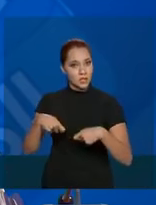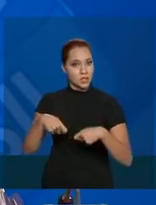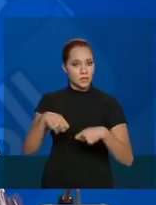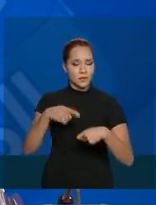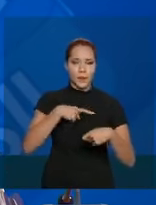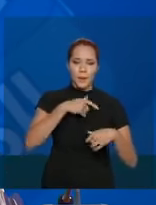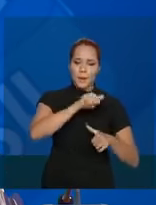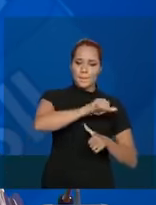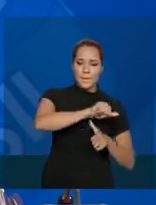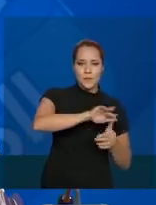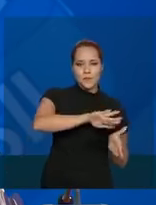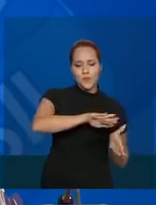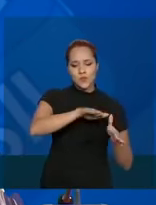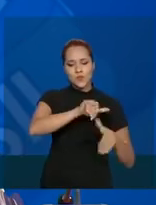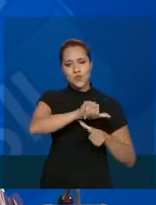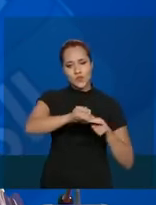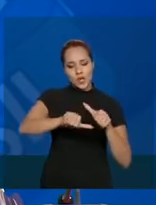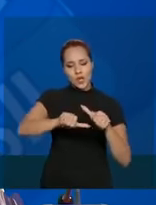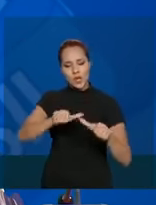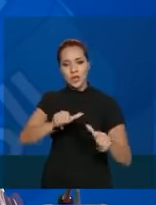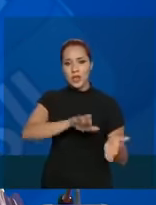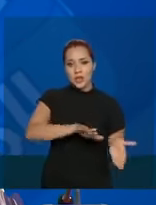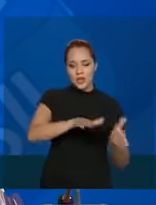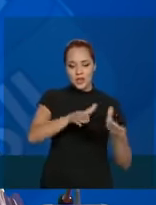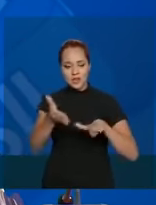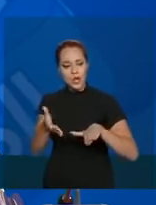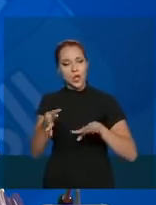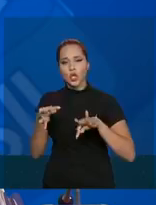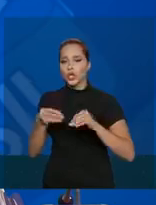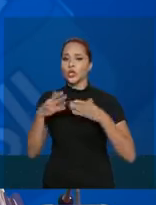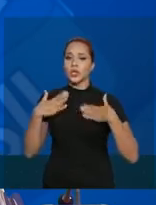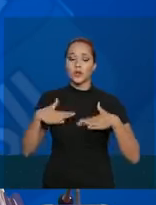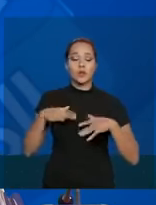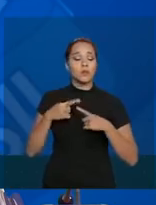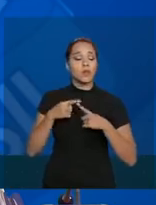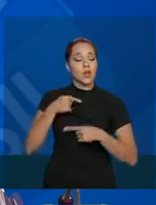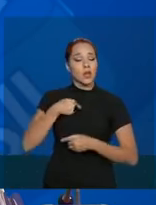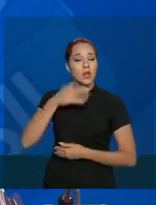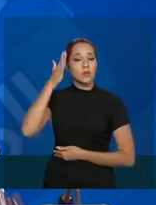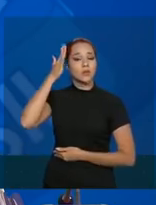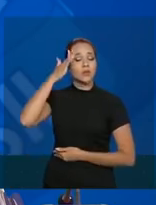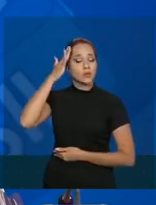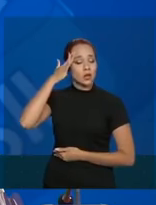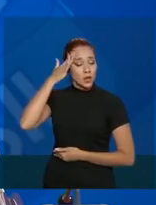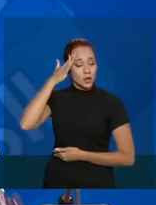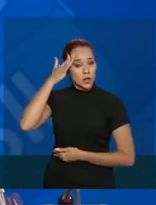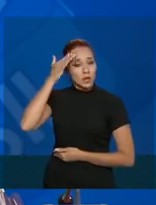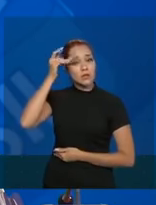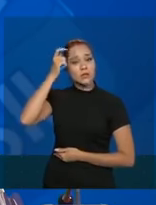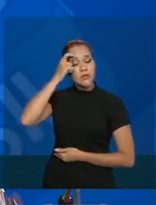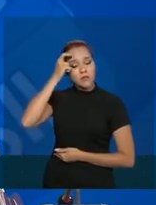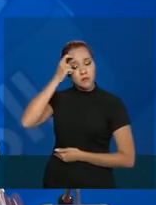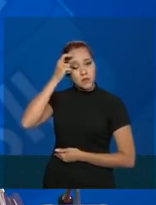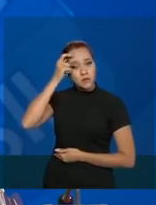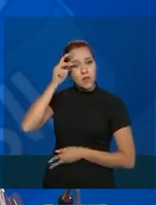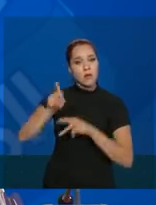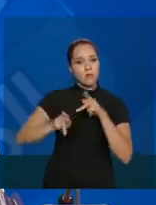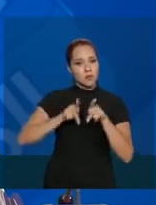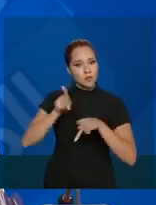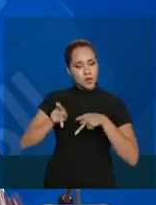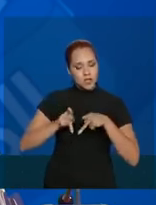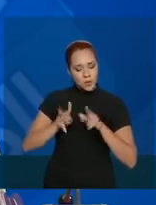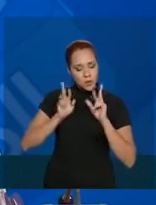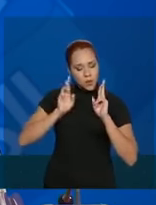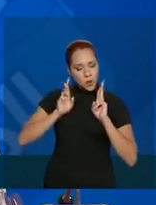transição com toda tranquilidade, porque eu tenho consciência que a população espera o